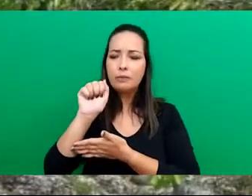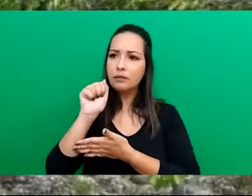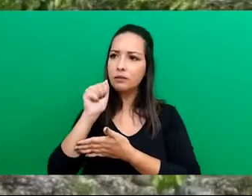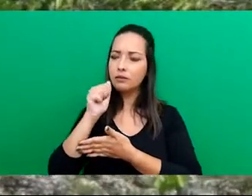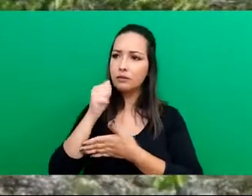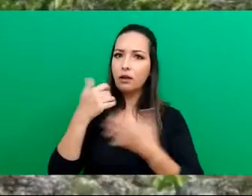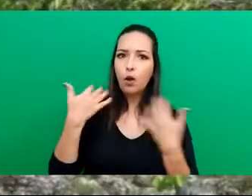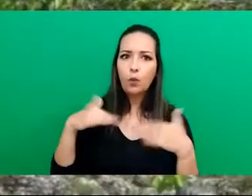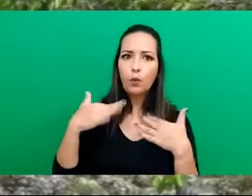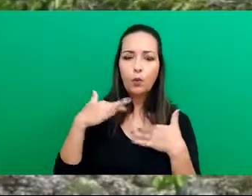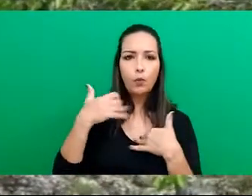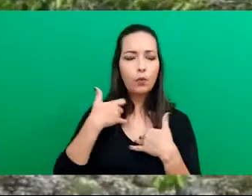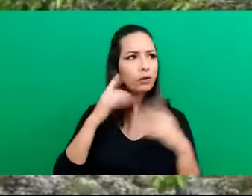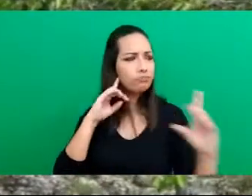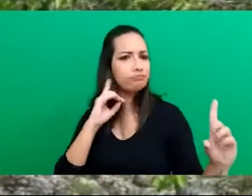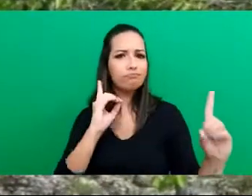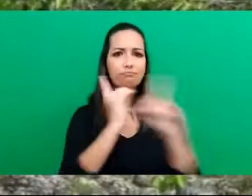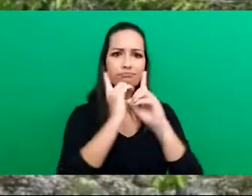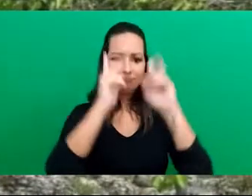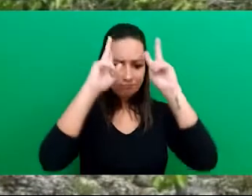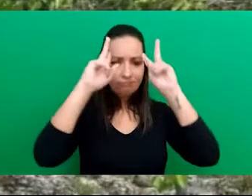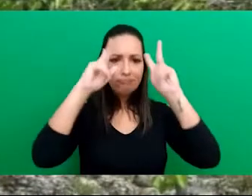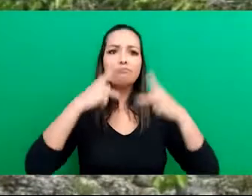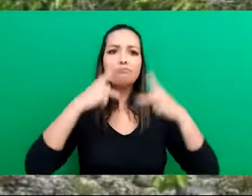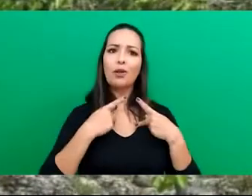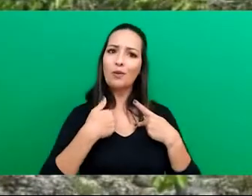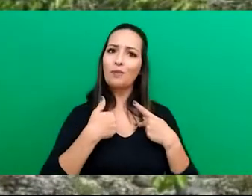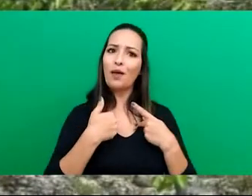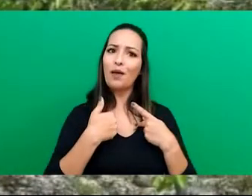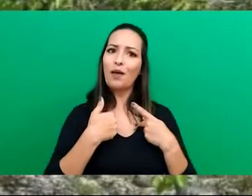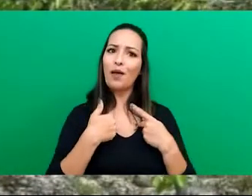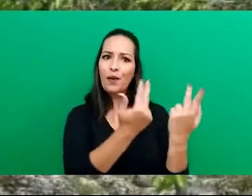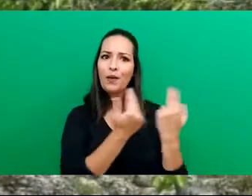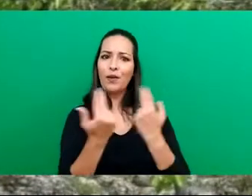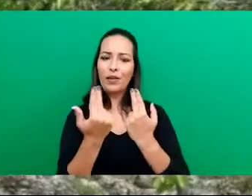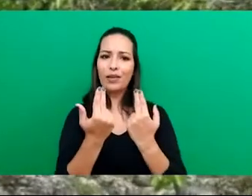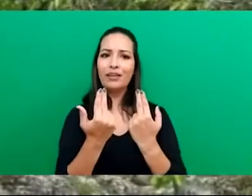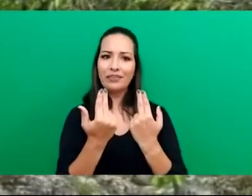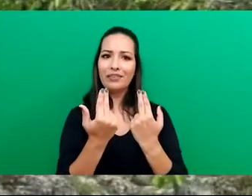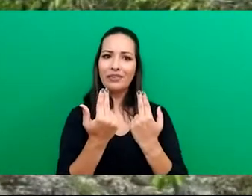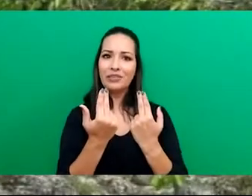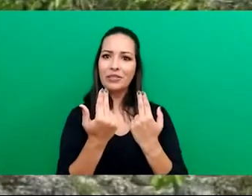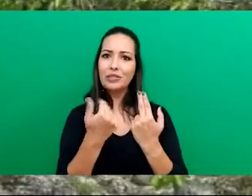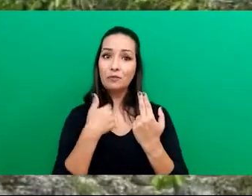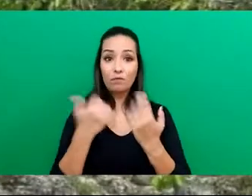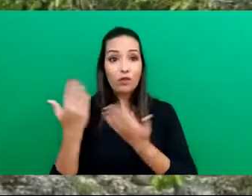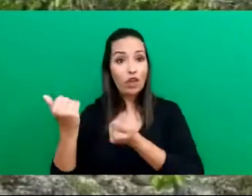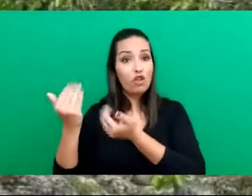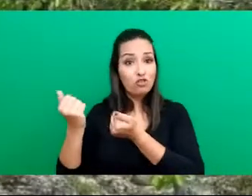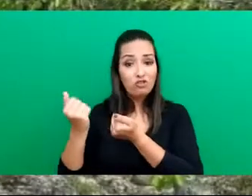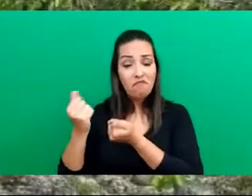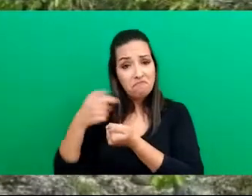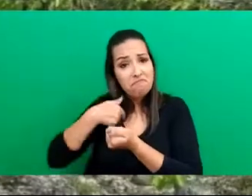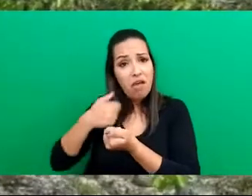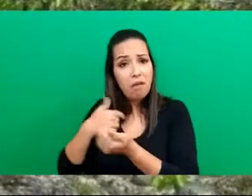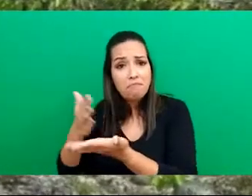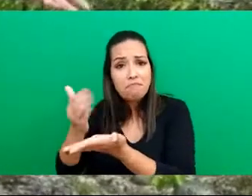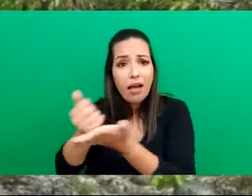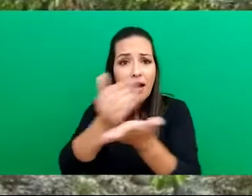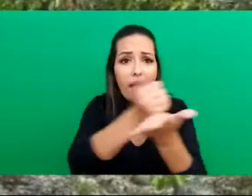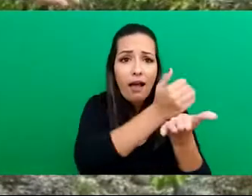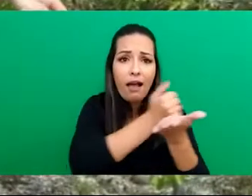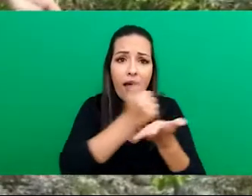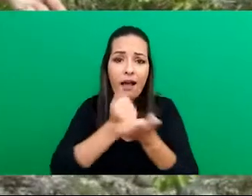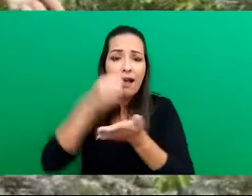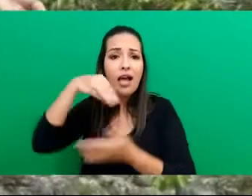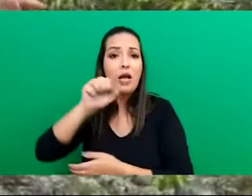naquele momento eu me reconheci como ser catadora de mangaba, porque desde jovem eu catava mangaba, mas